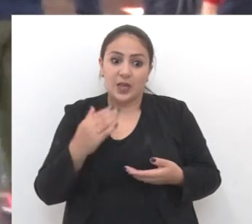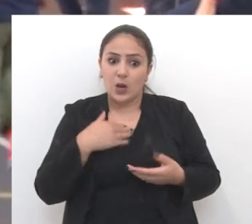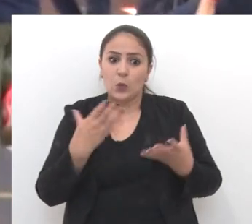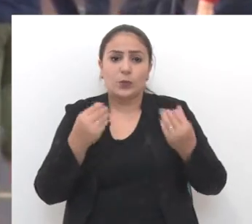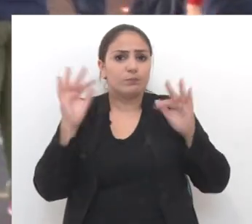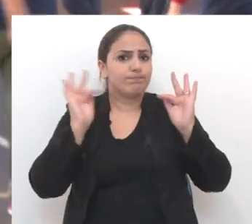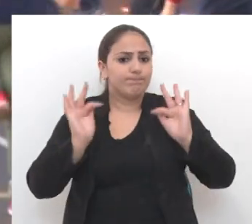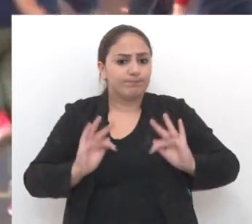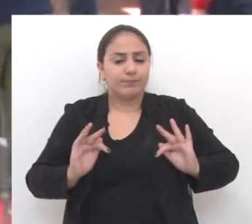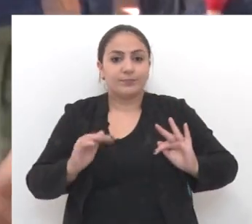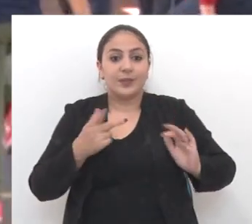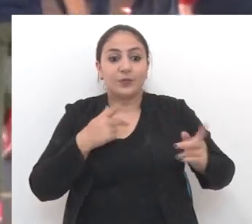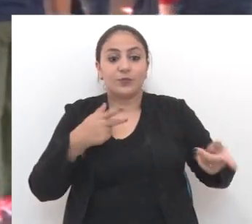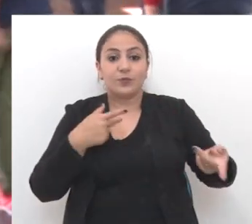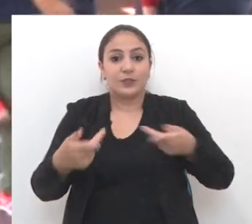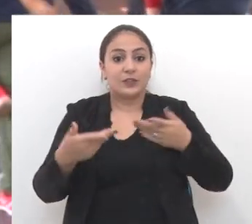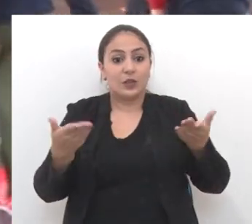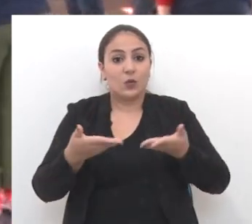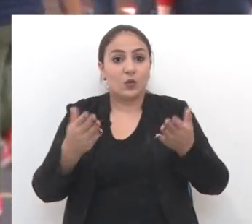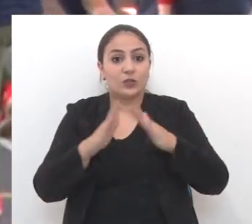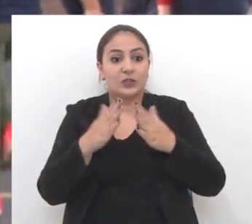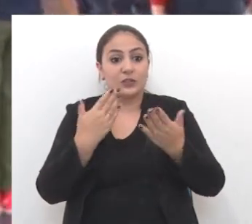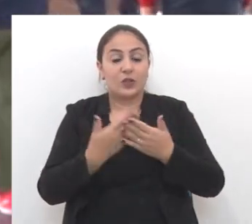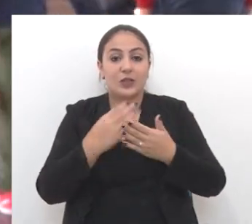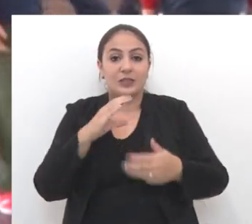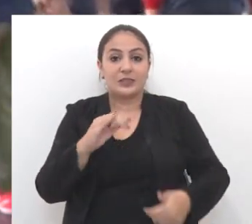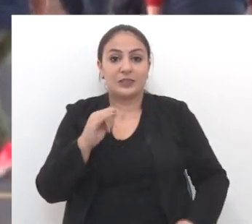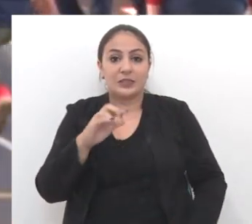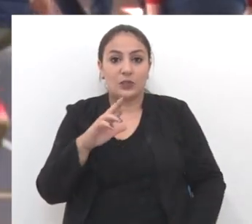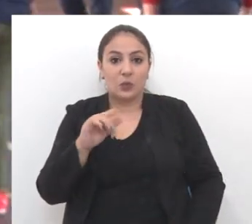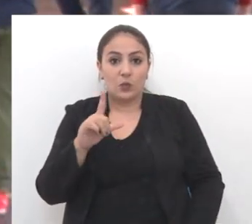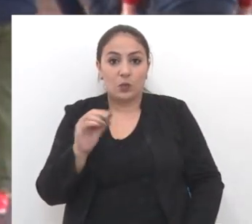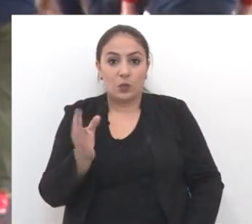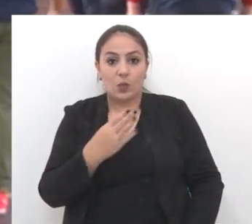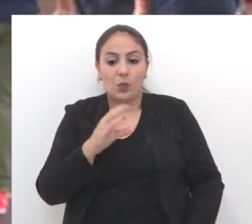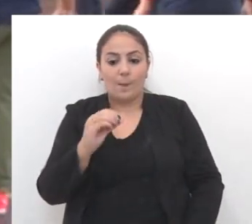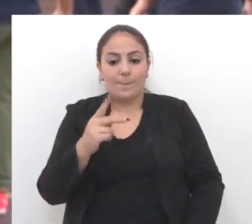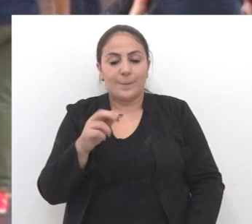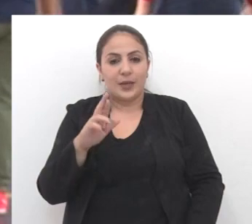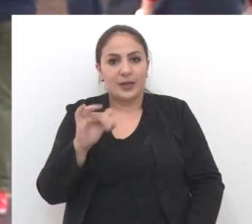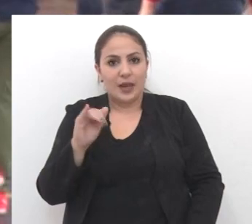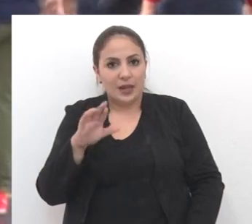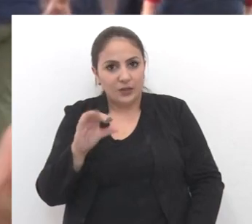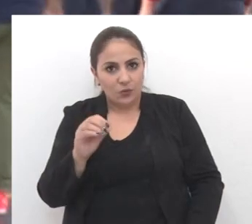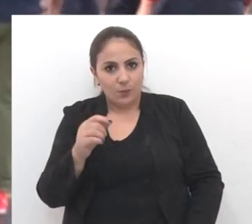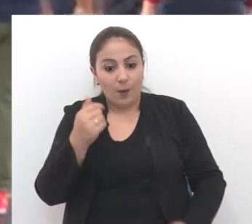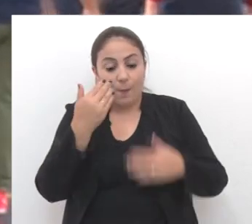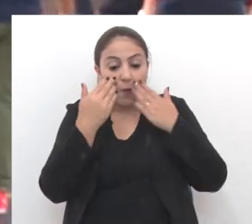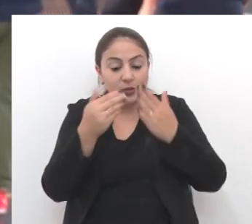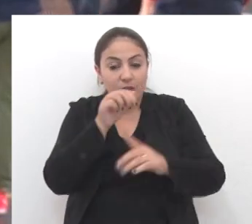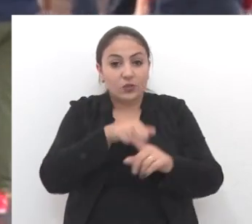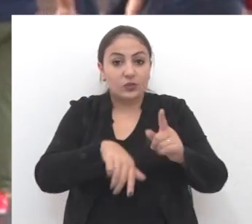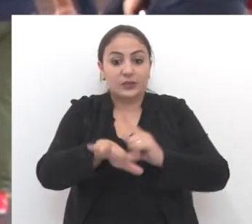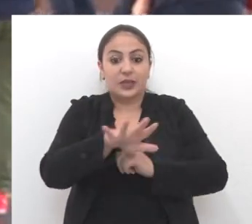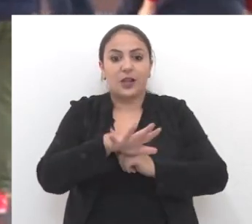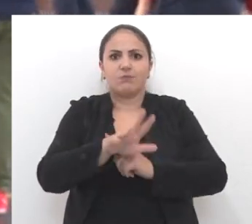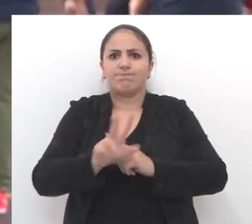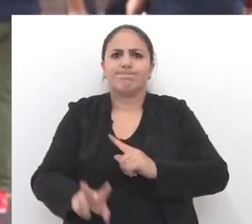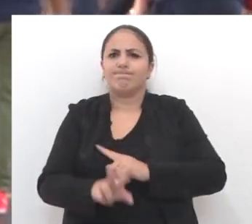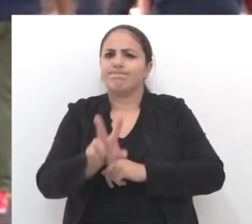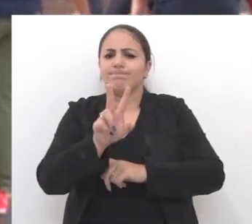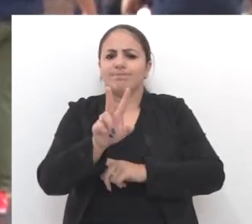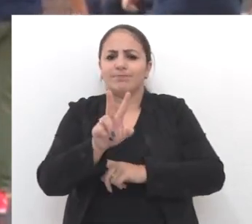Eu, com muita alegria, estou visitando hoje a escola Círculo Operário, para aqui mostrar à nossa sociedade